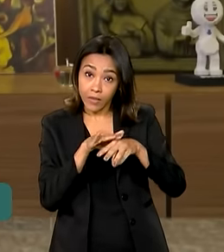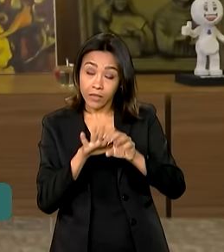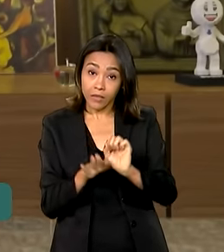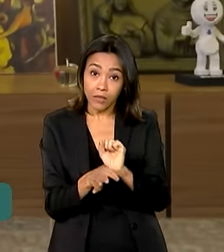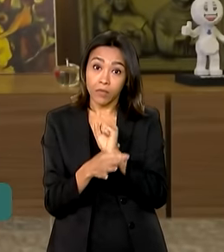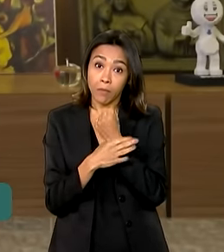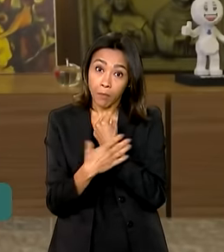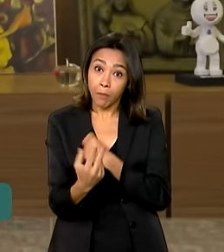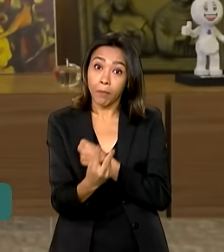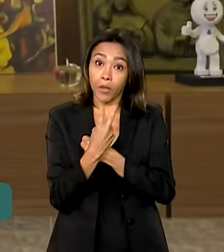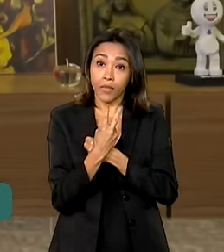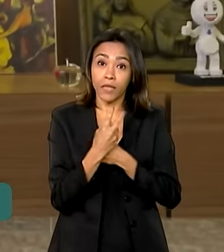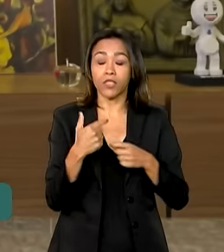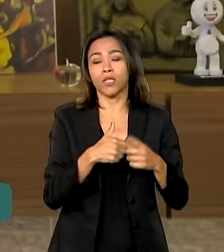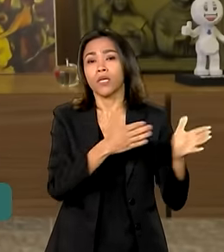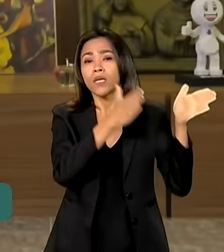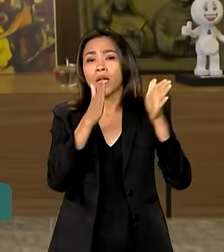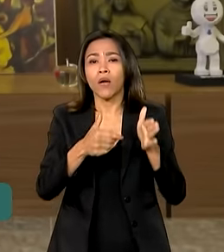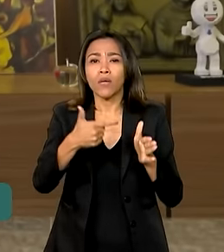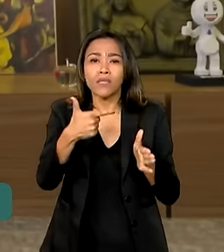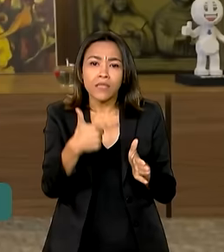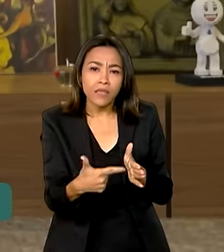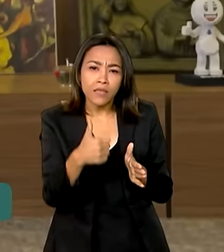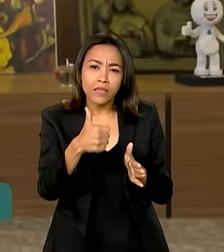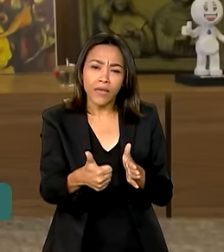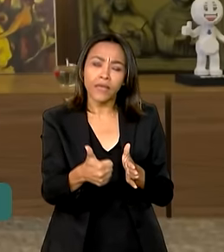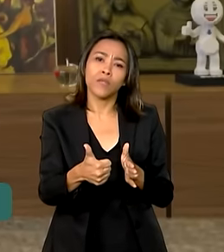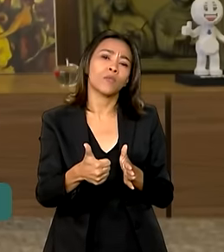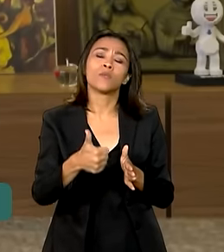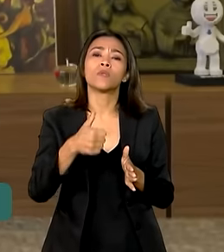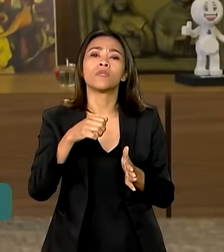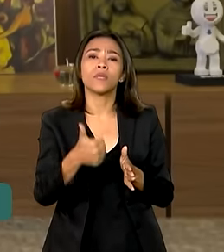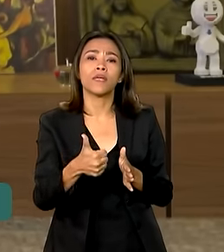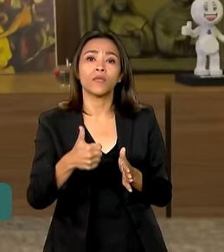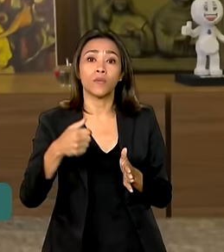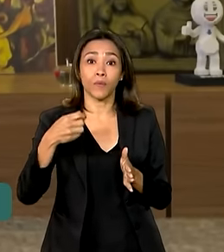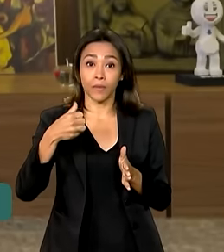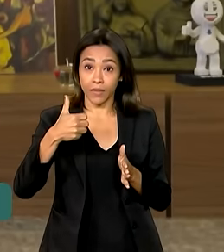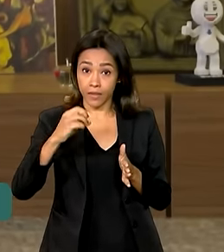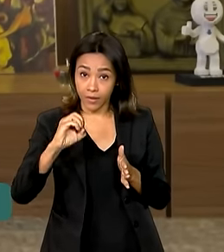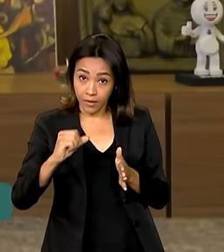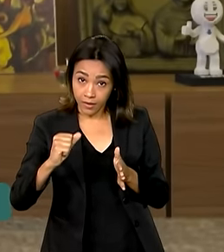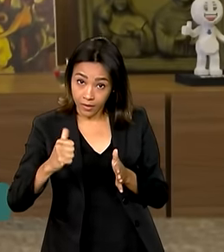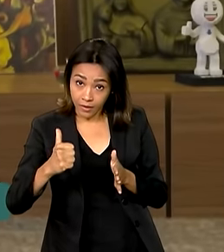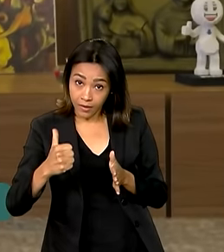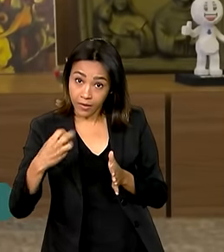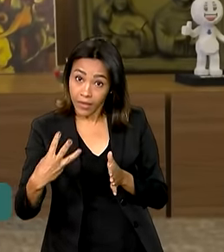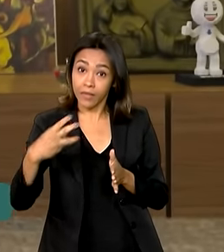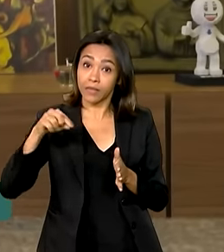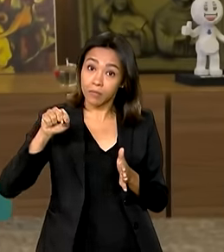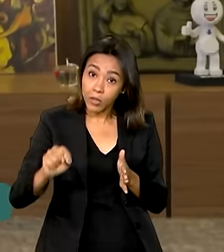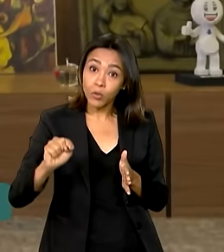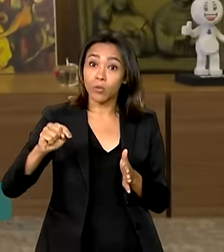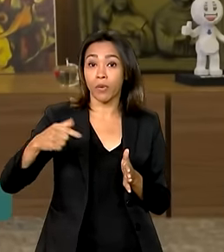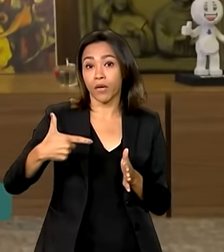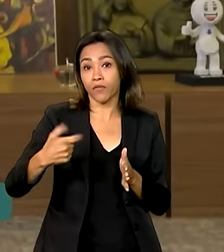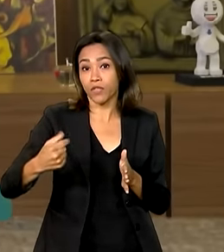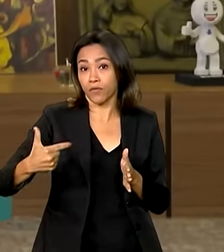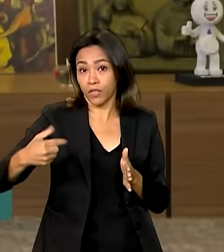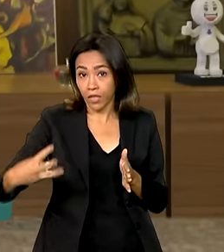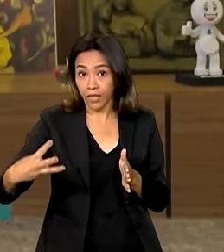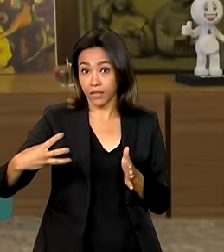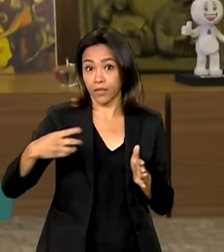2022 para 103 mil em 2023. Isso é o resultado